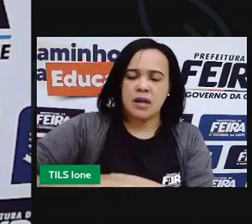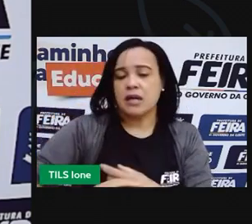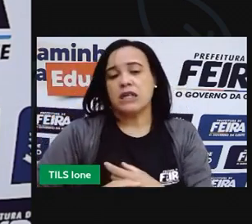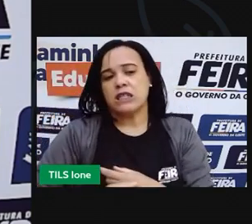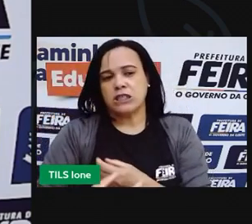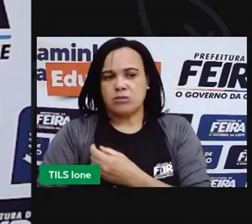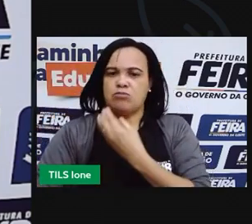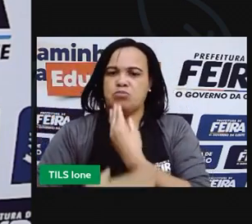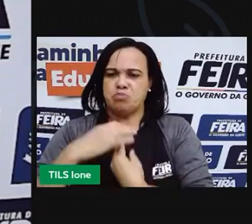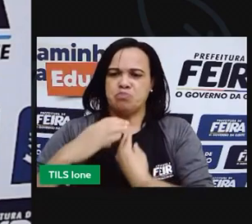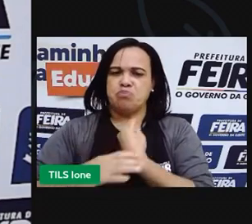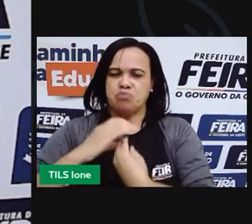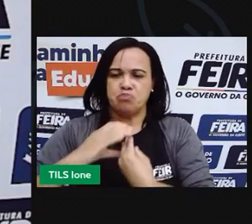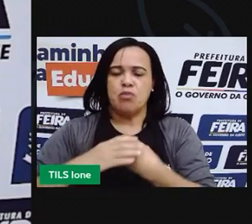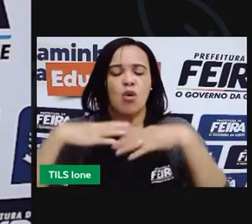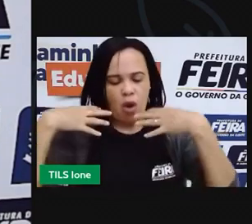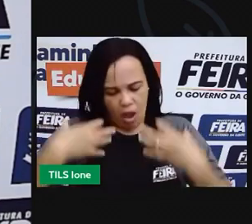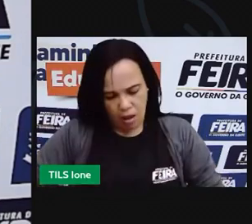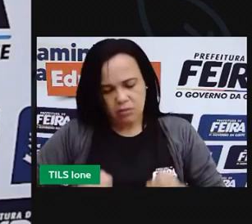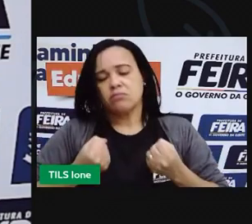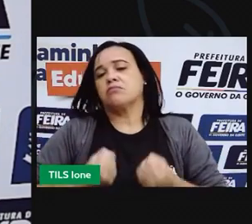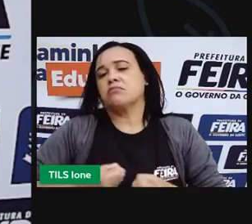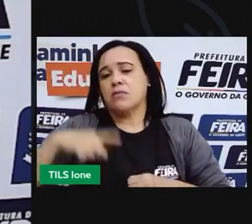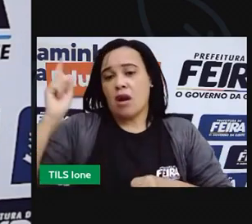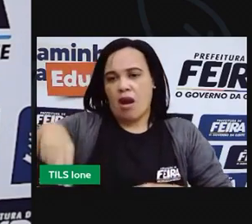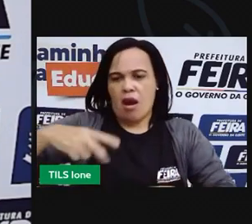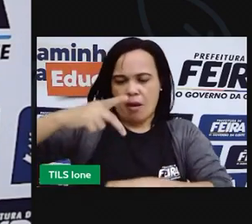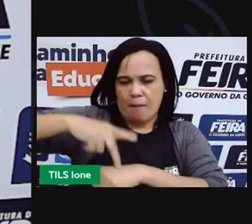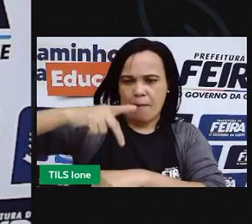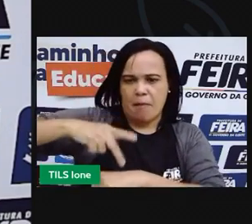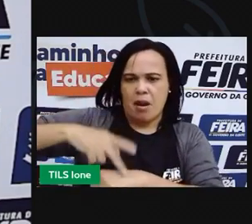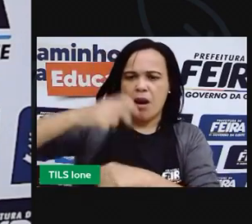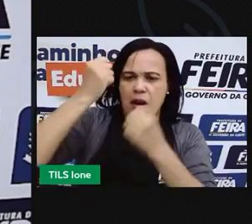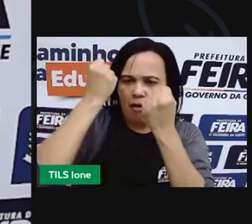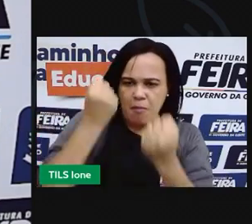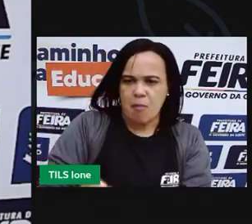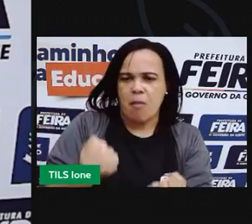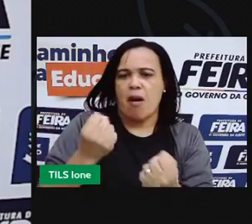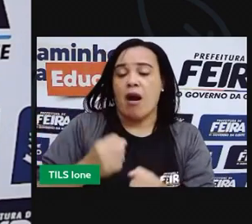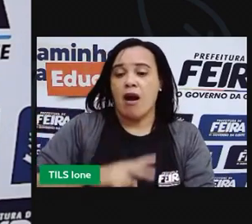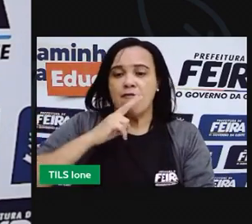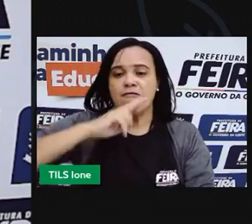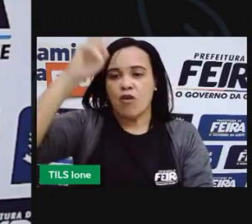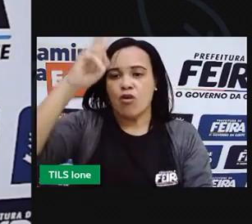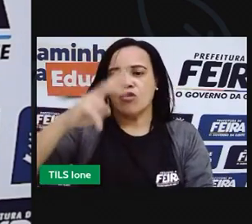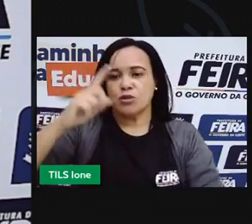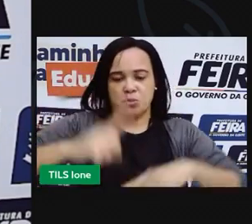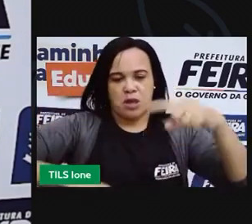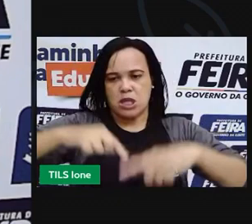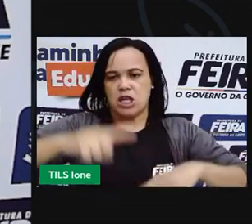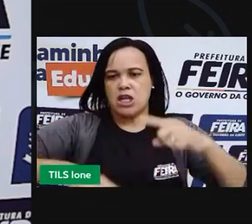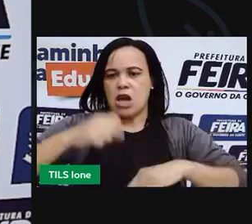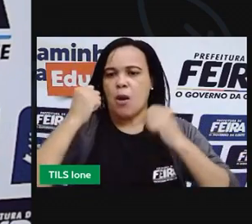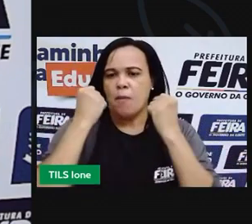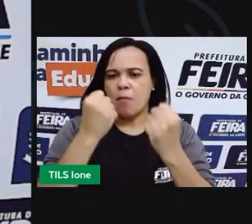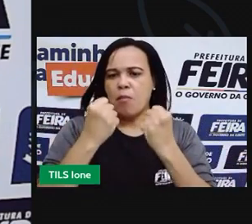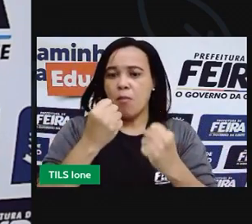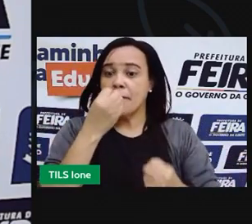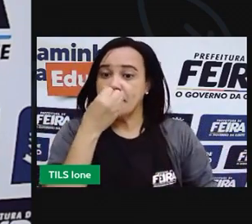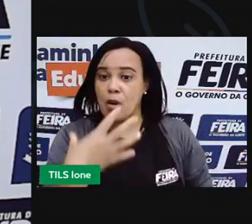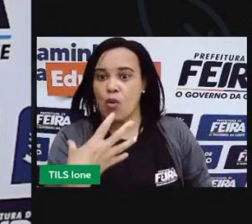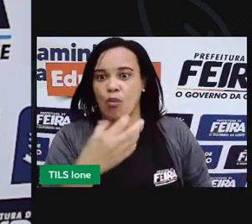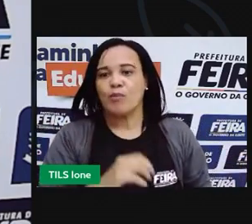fazer ela assim, de pedra. Pode demorar, mas eu vou fazer com esse material. E realmente,